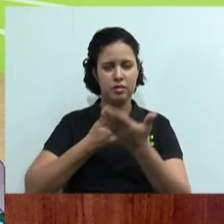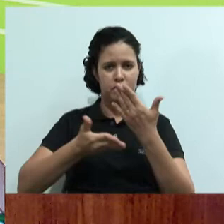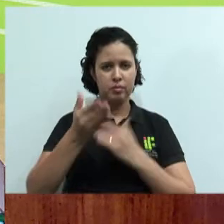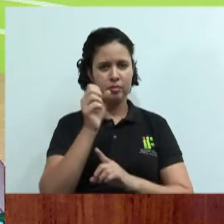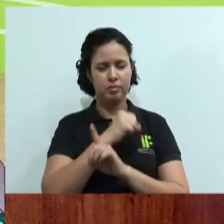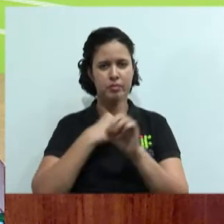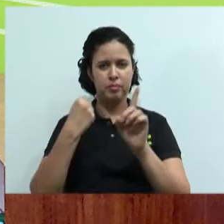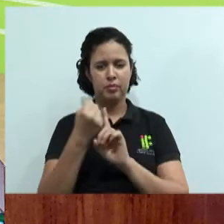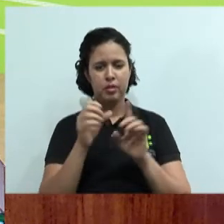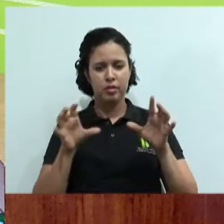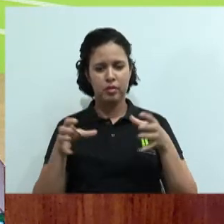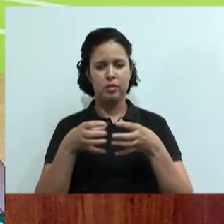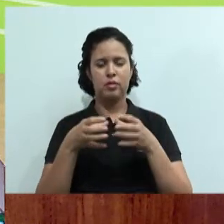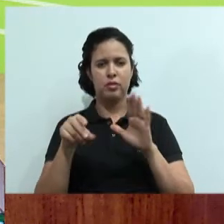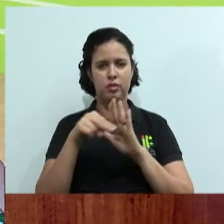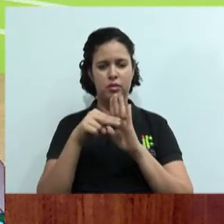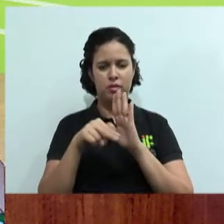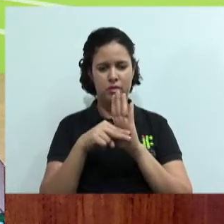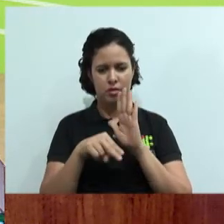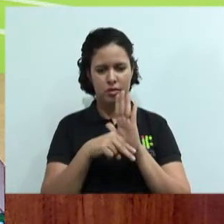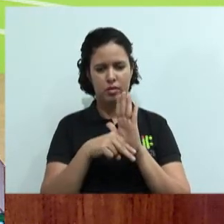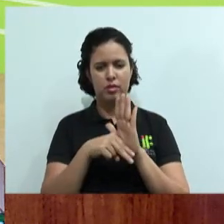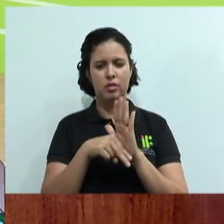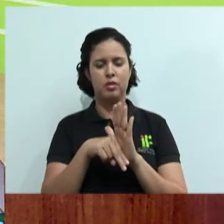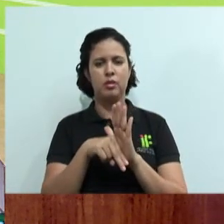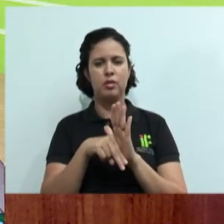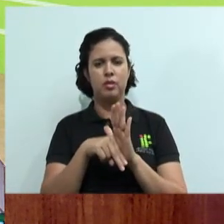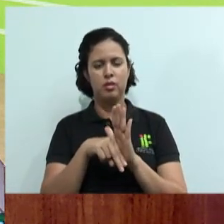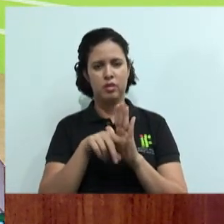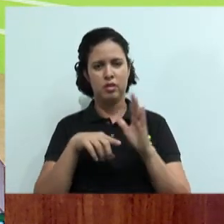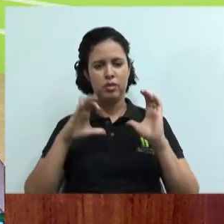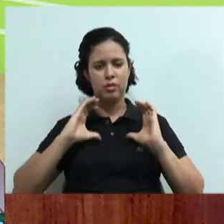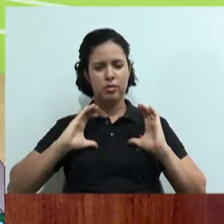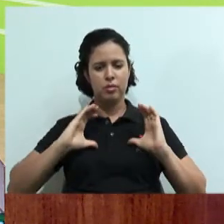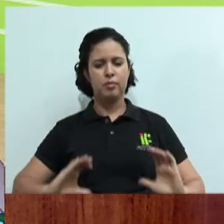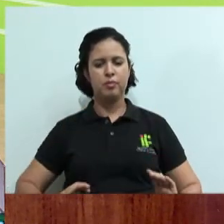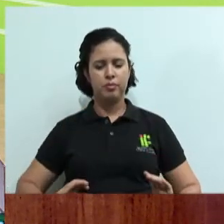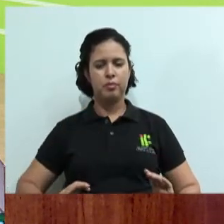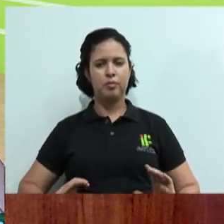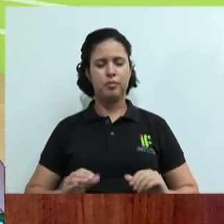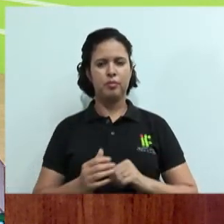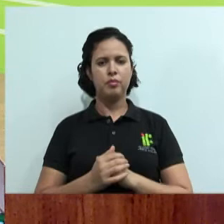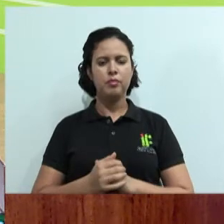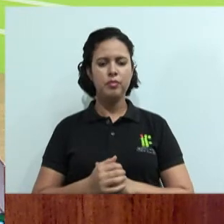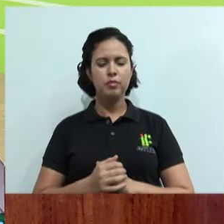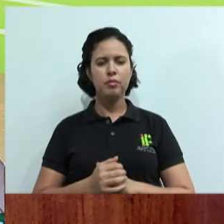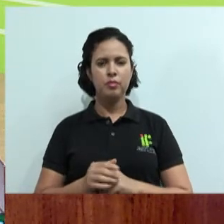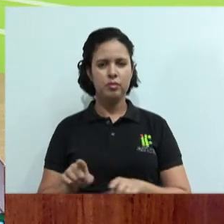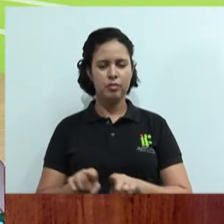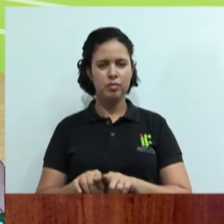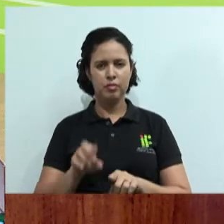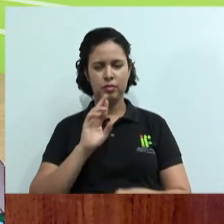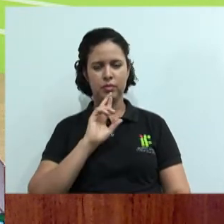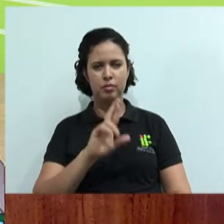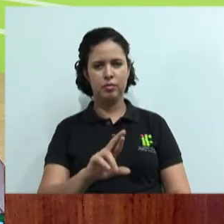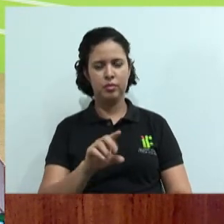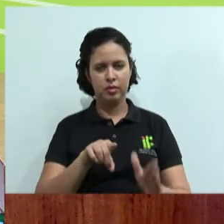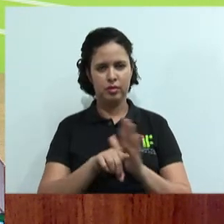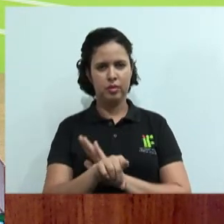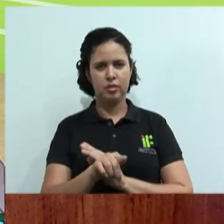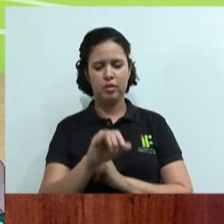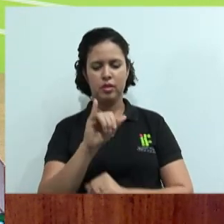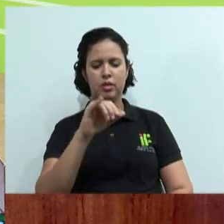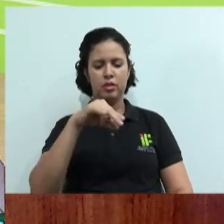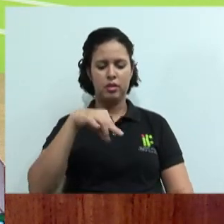conjunto de normas comportamentais. Vamos ver, ele também respondeu a questão 2, que é o